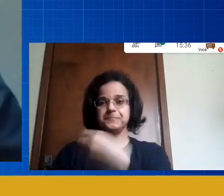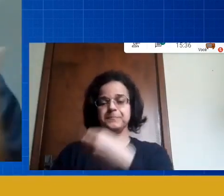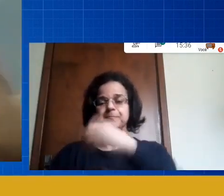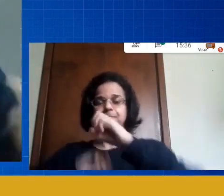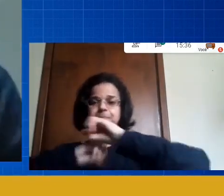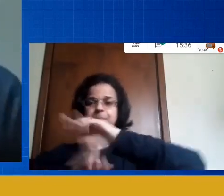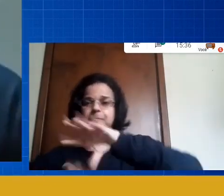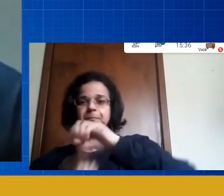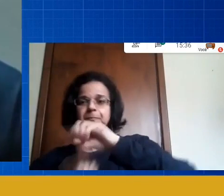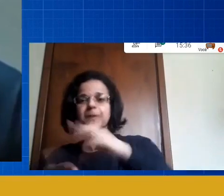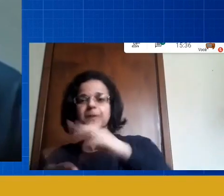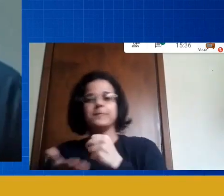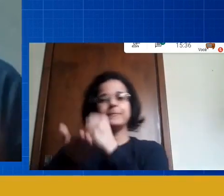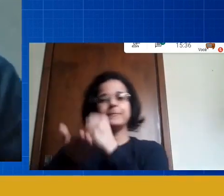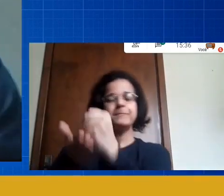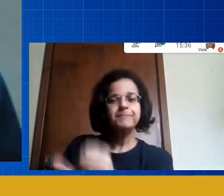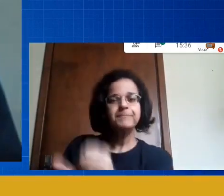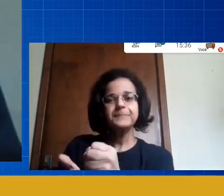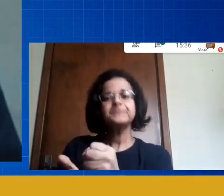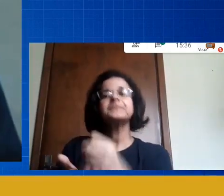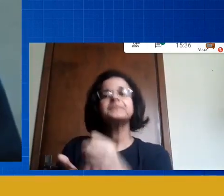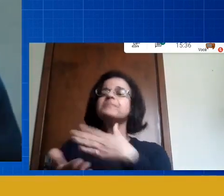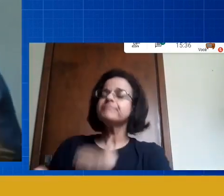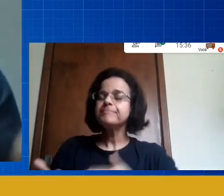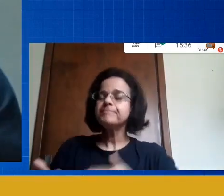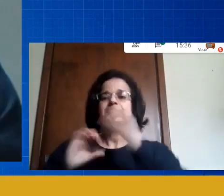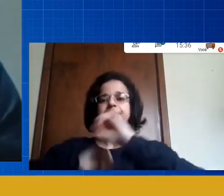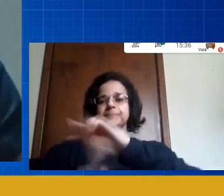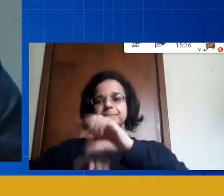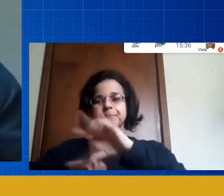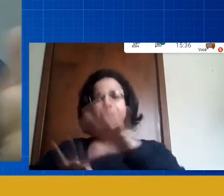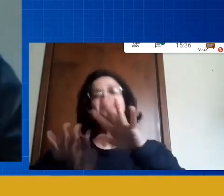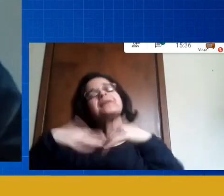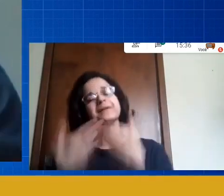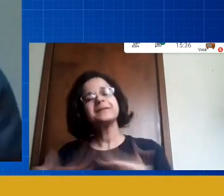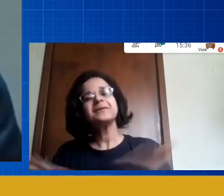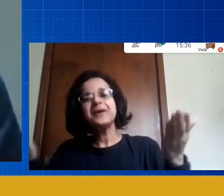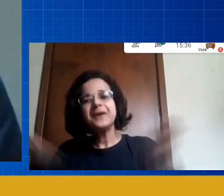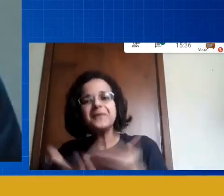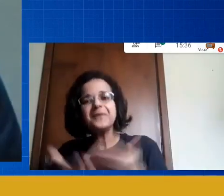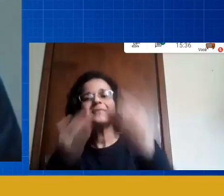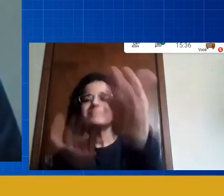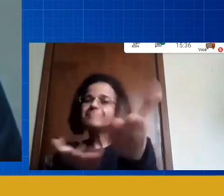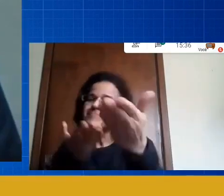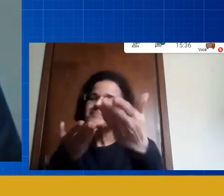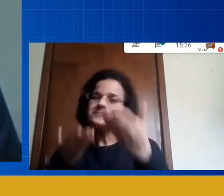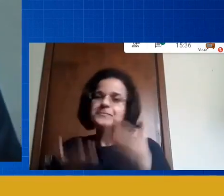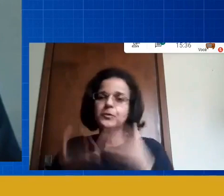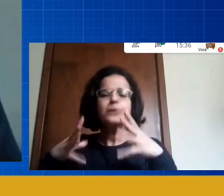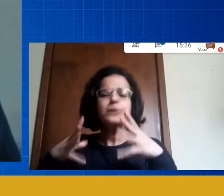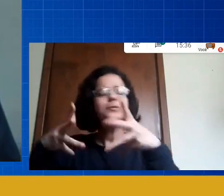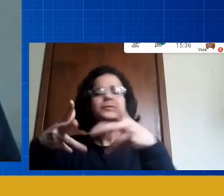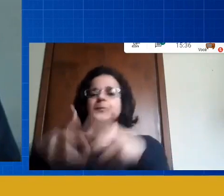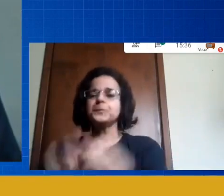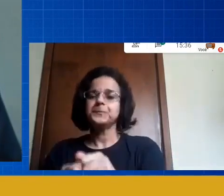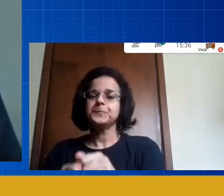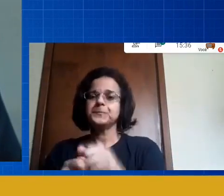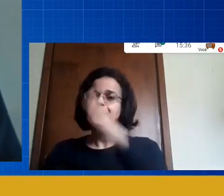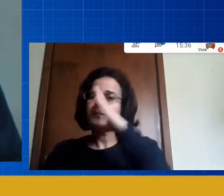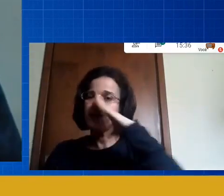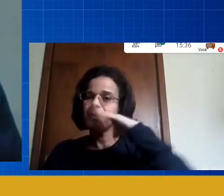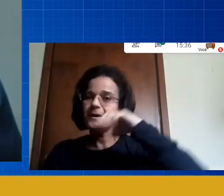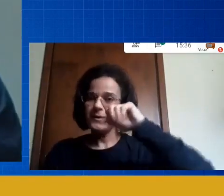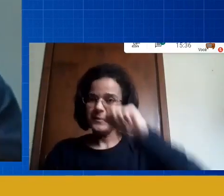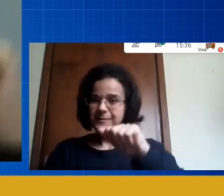contribuir pra às vezes ensinar então eu gostaria de convidar toda a rede de Araucária